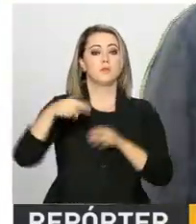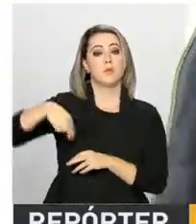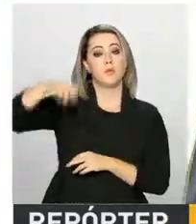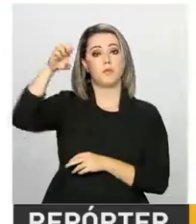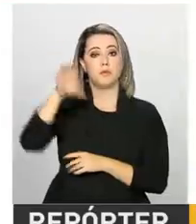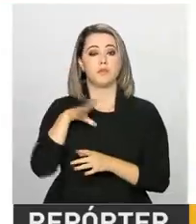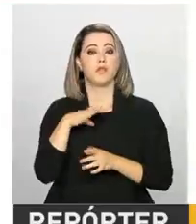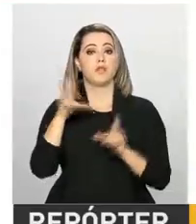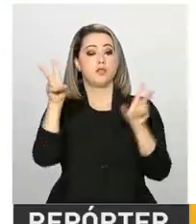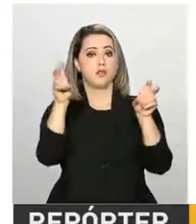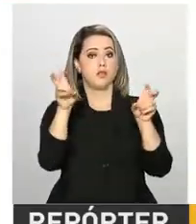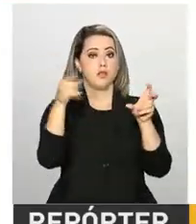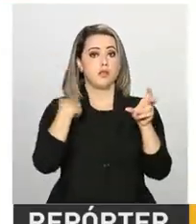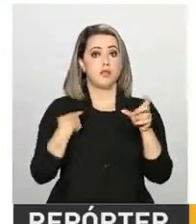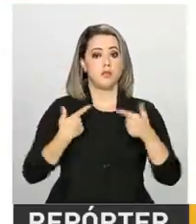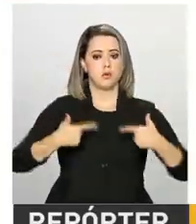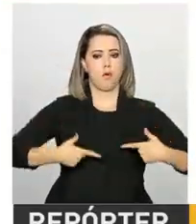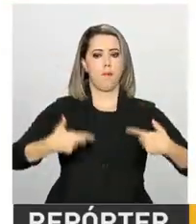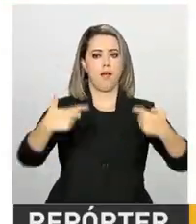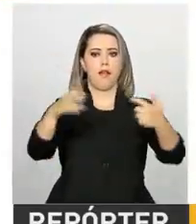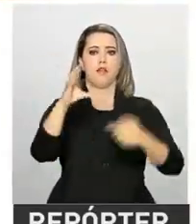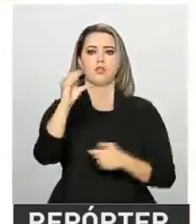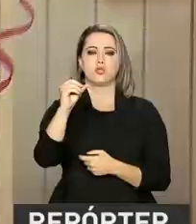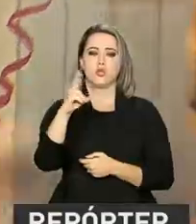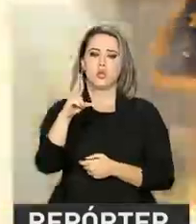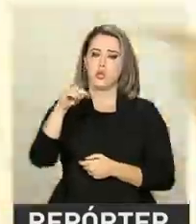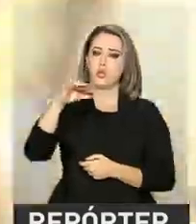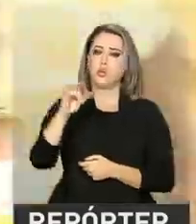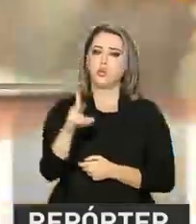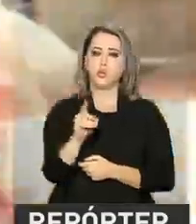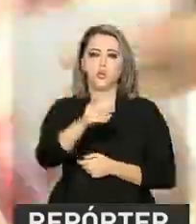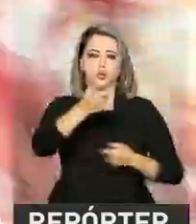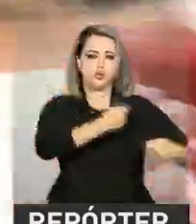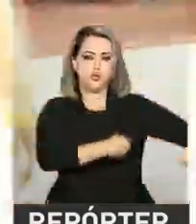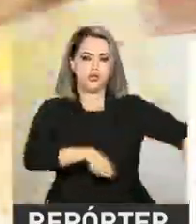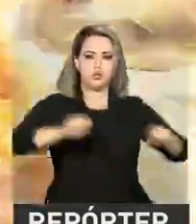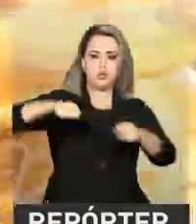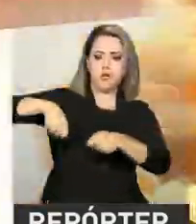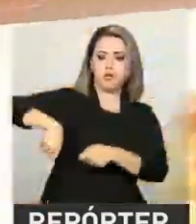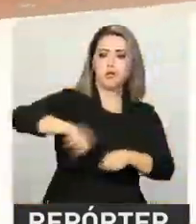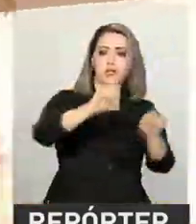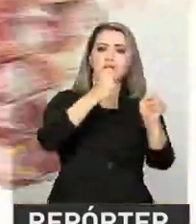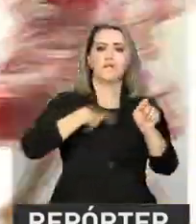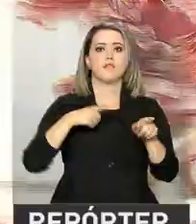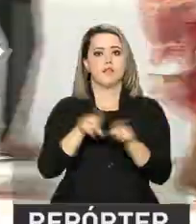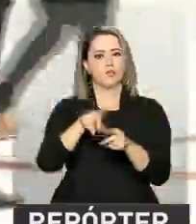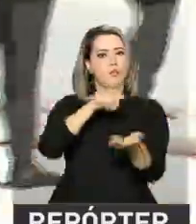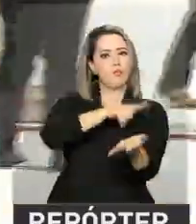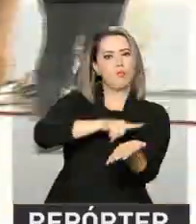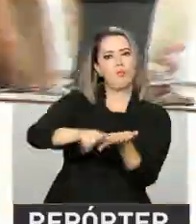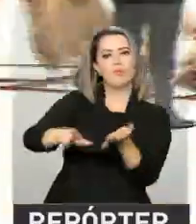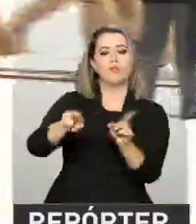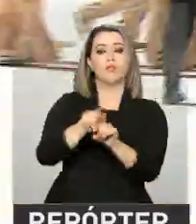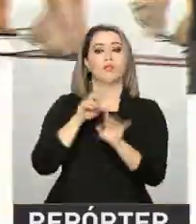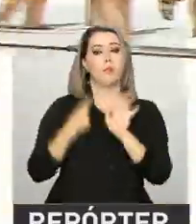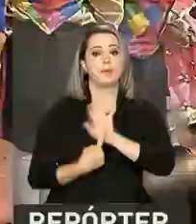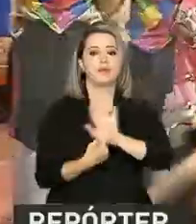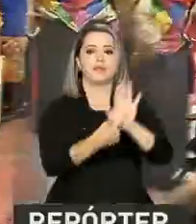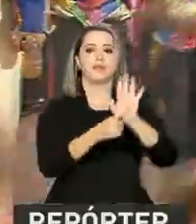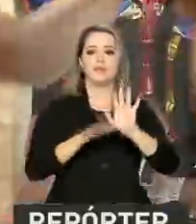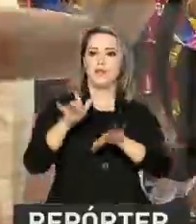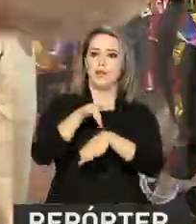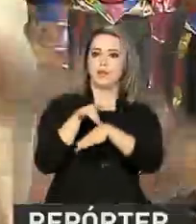Temas como a Guerra de Canudos, as vaquejadas e o cangaço são apresentados com muita dança e diversão.